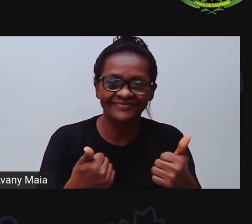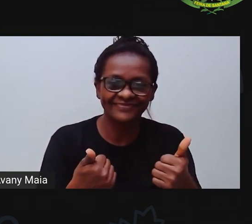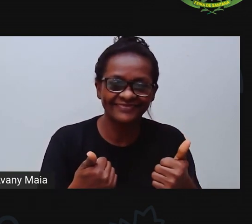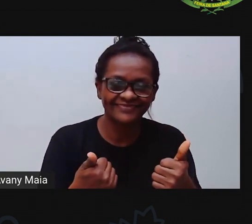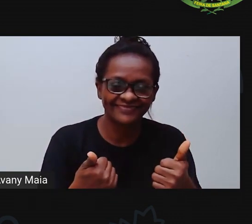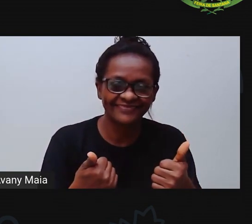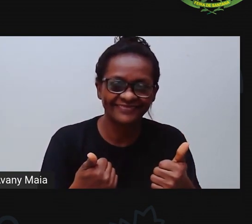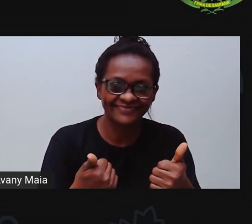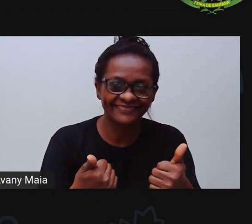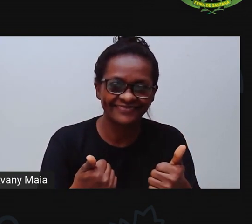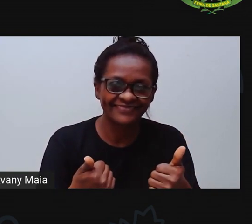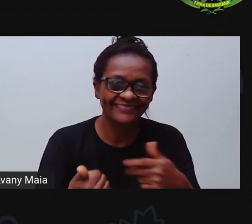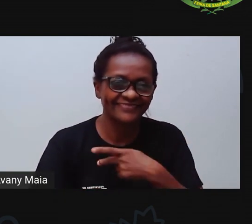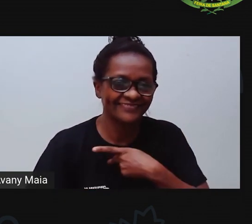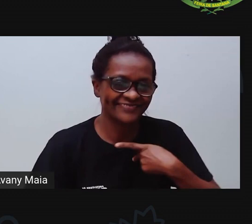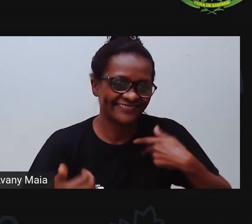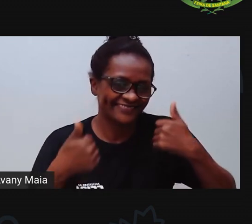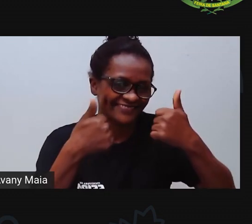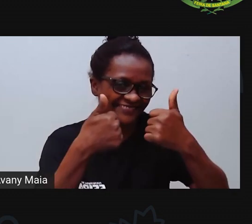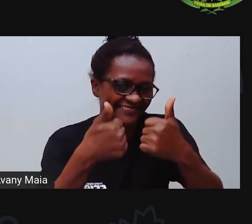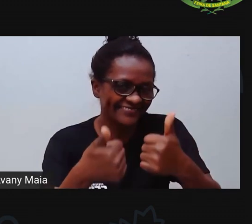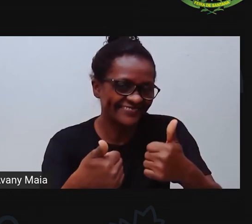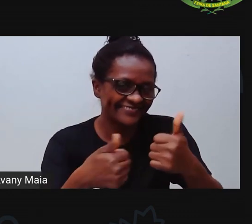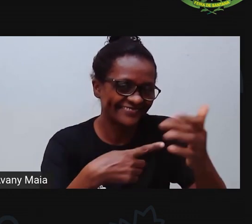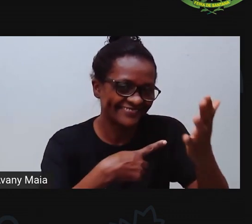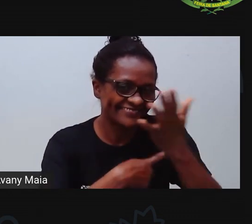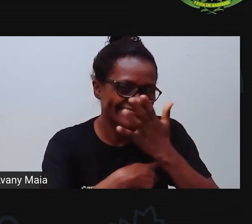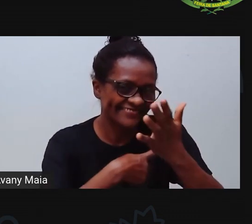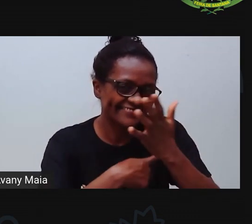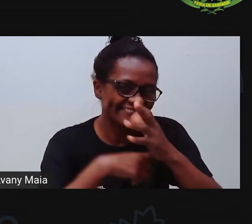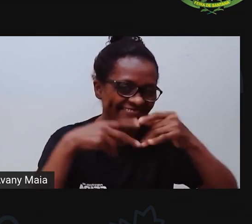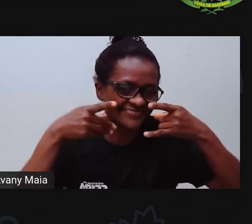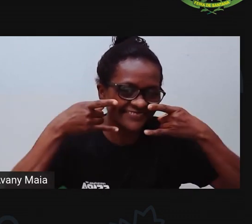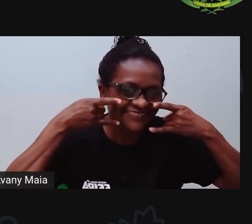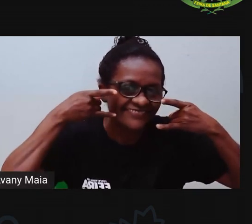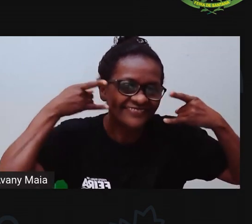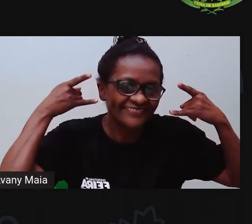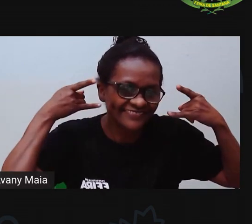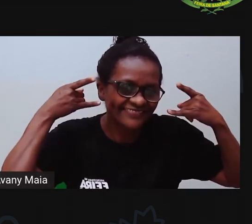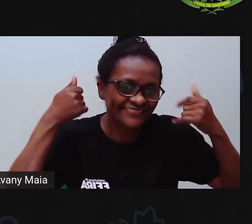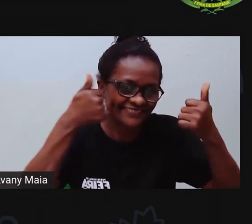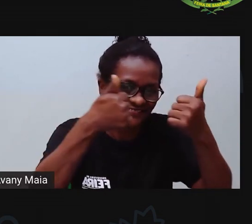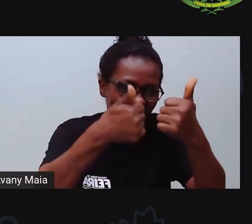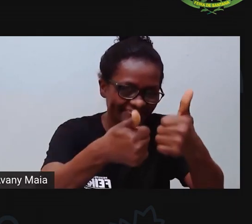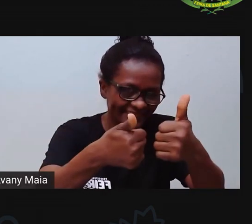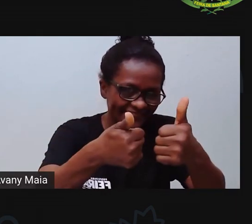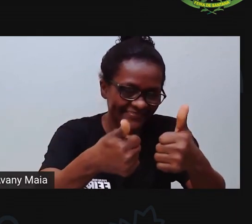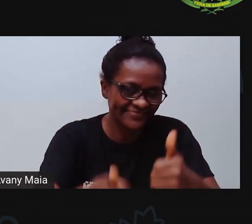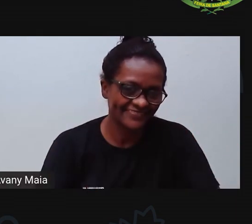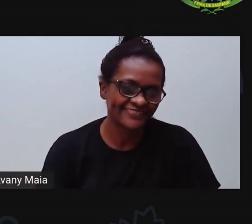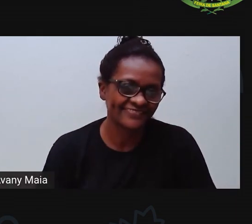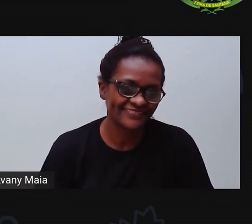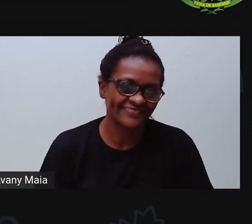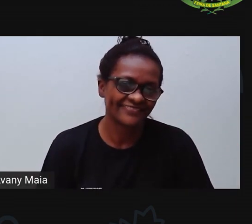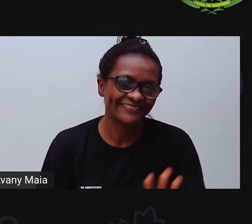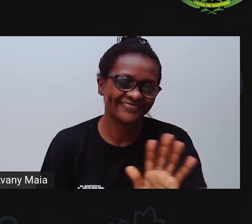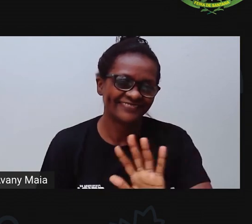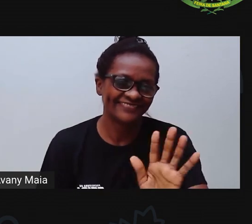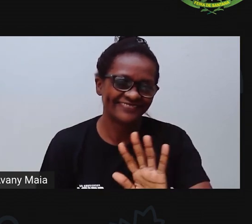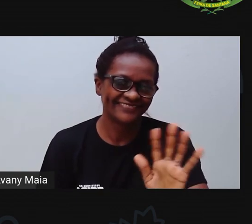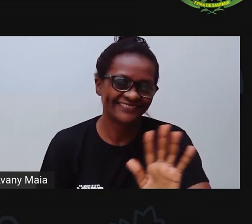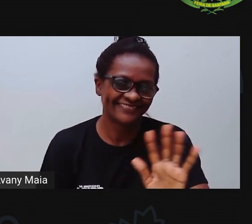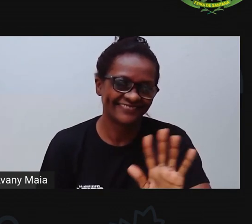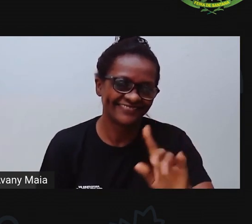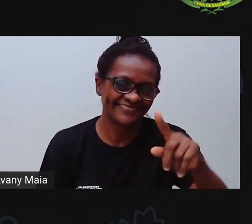estejam aí crescendo bem saudáveis. Com toda a proteção que a família de vocês pode dar. Tá certo? Então, a gente vai ficando por aqui.